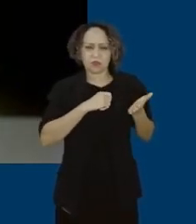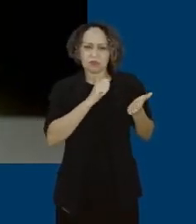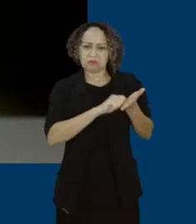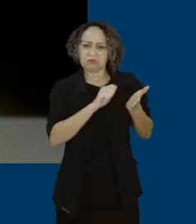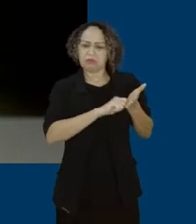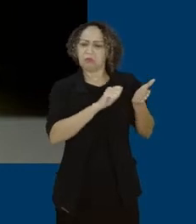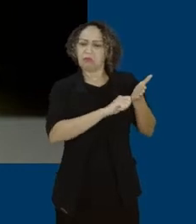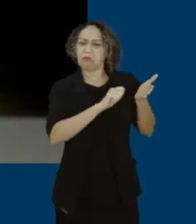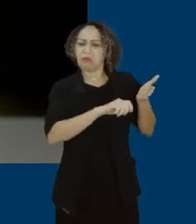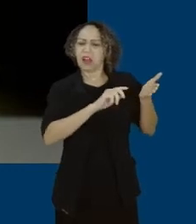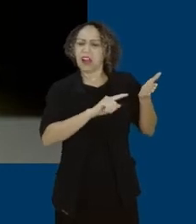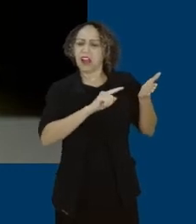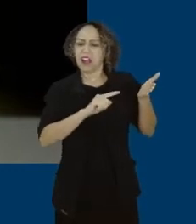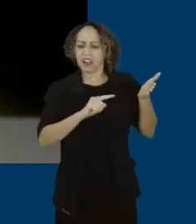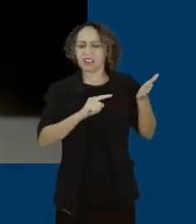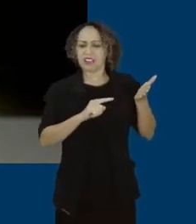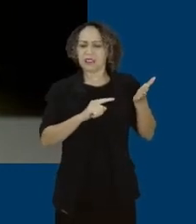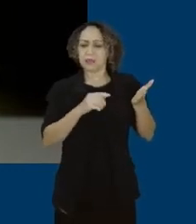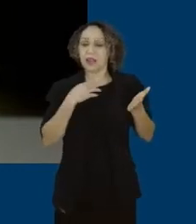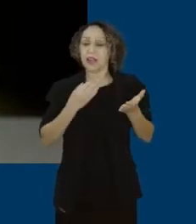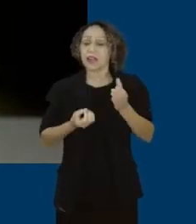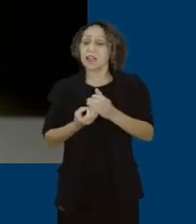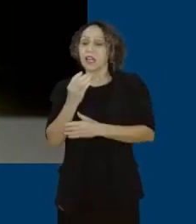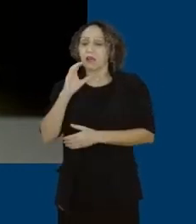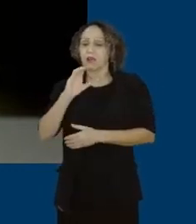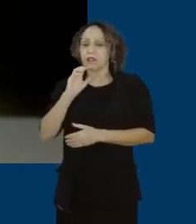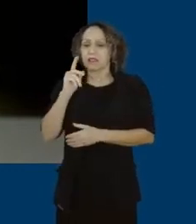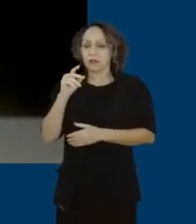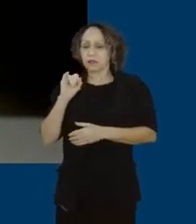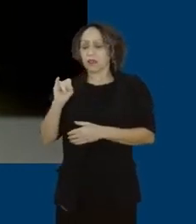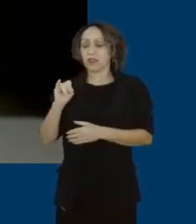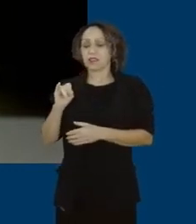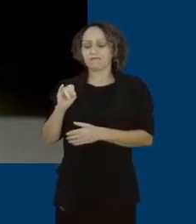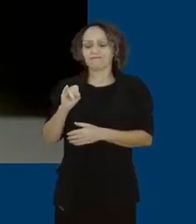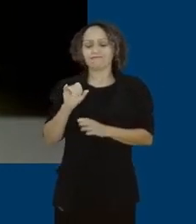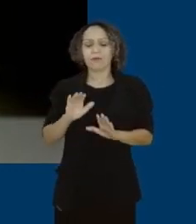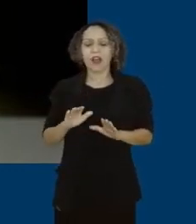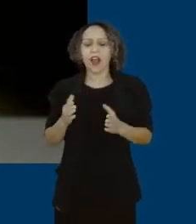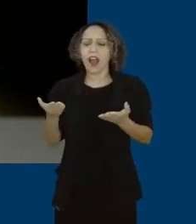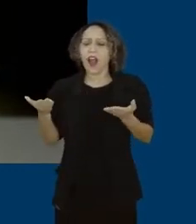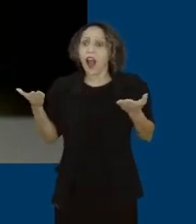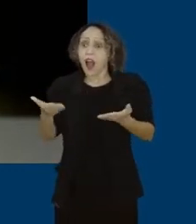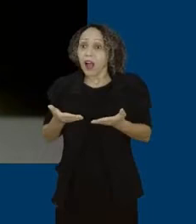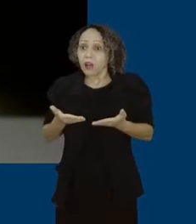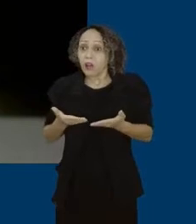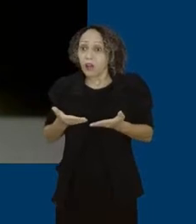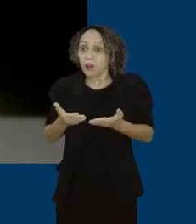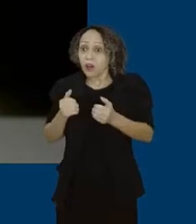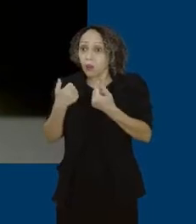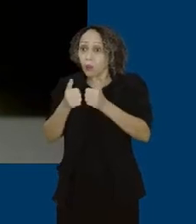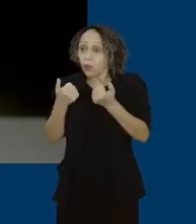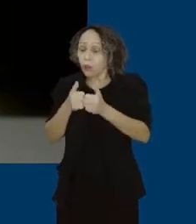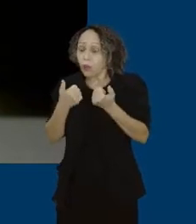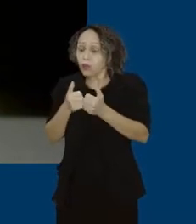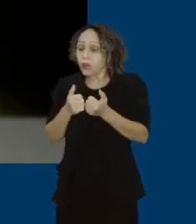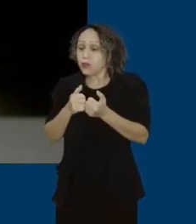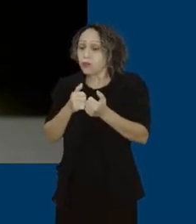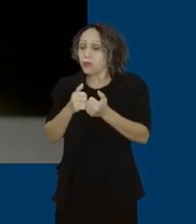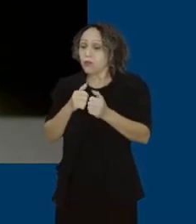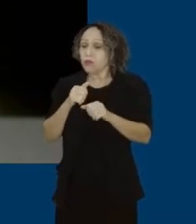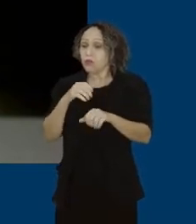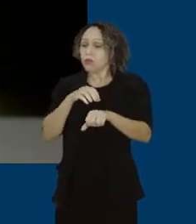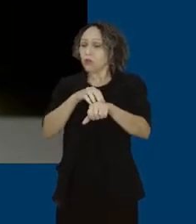disso. Agora vem a denúncia dos ônibus escolares. 730 milhões de superfaturamento,